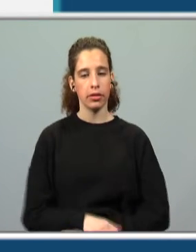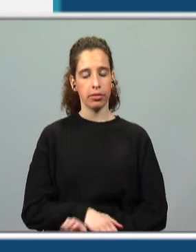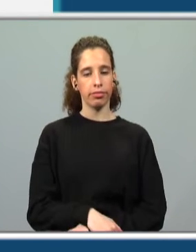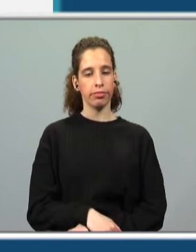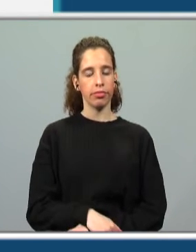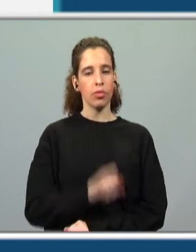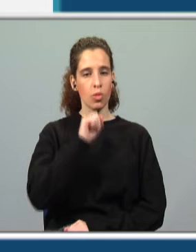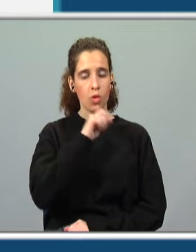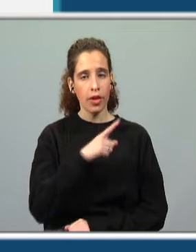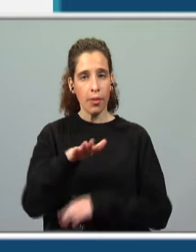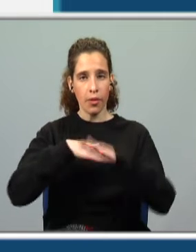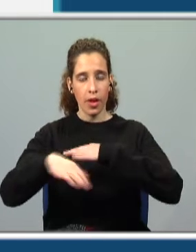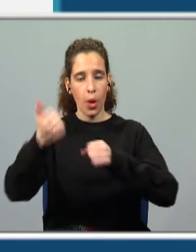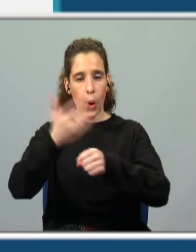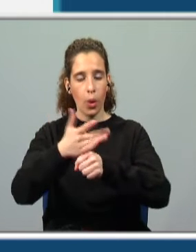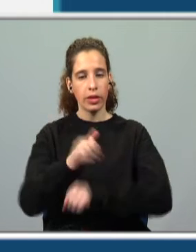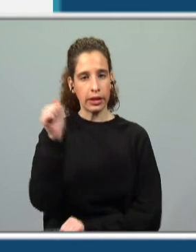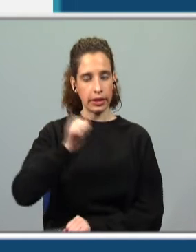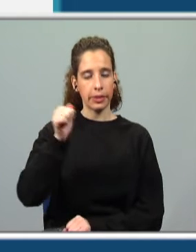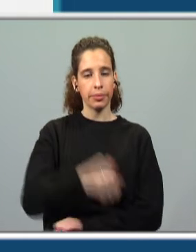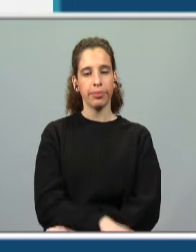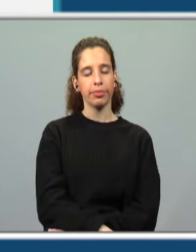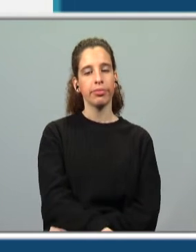Podemos passar a mais uma. Sim?